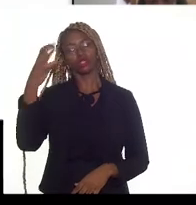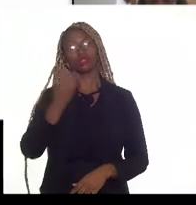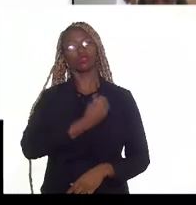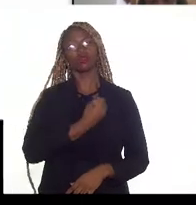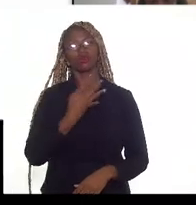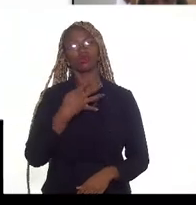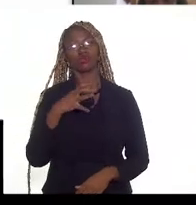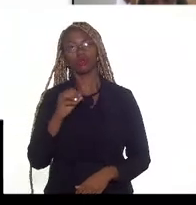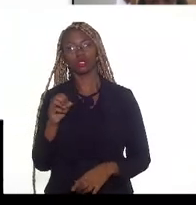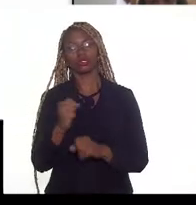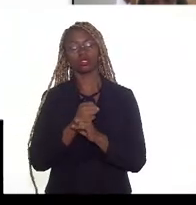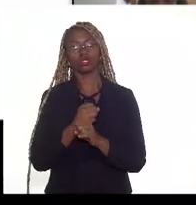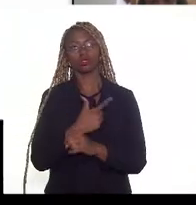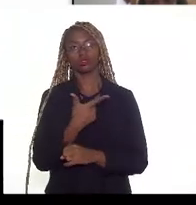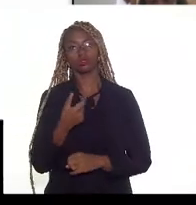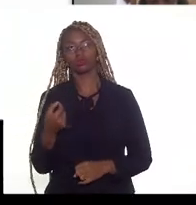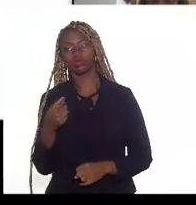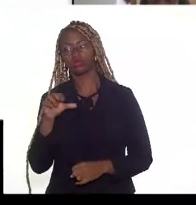de 2009.